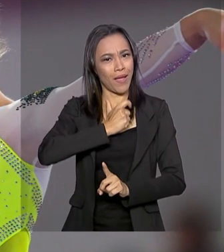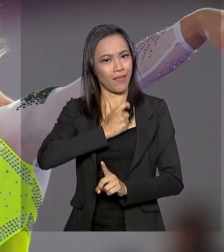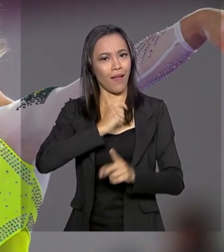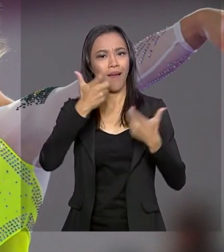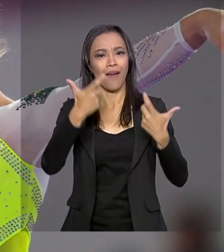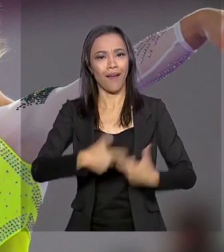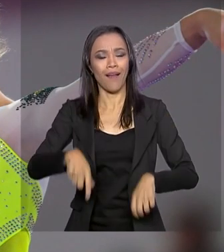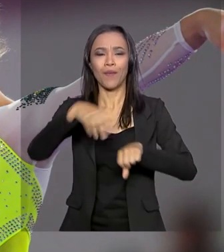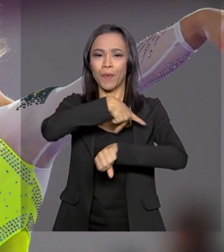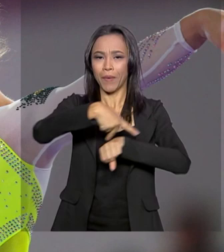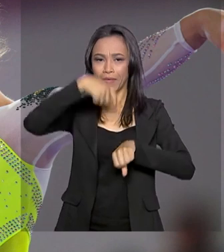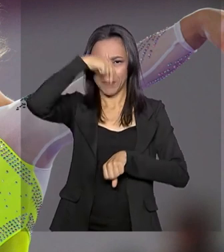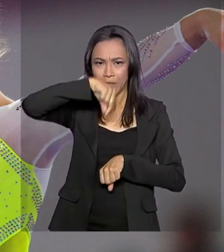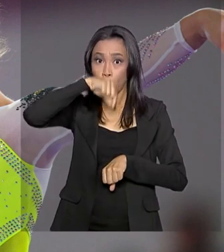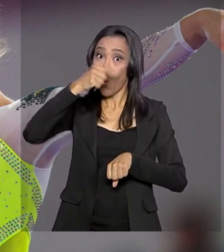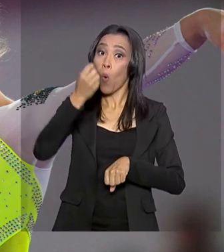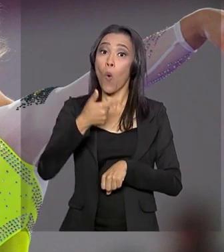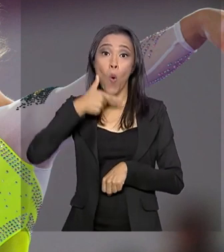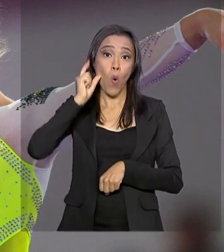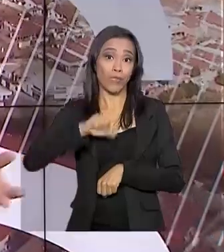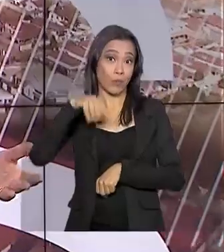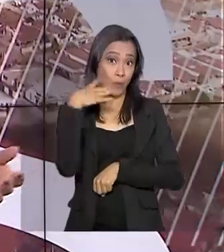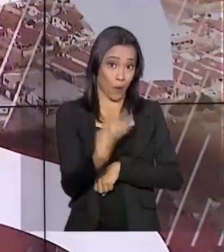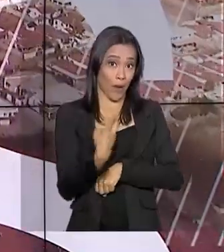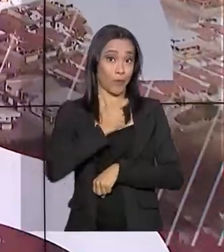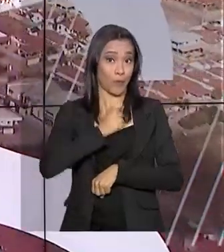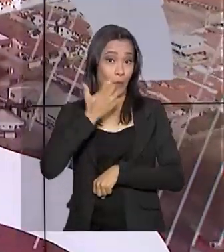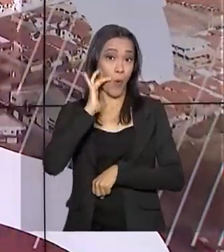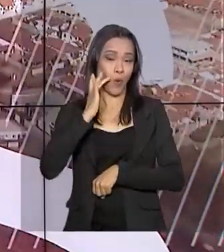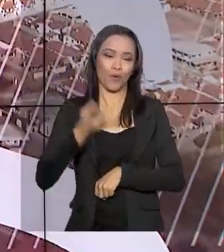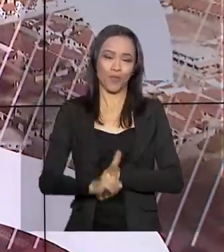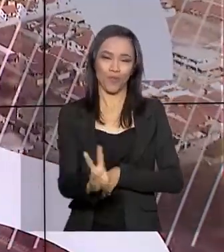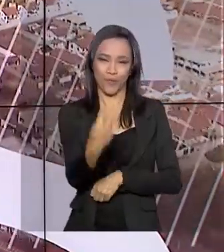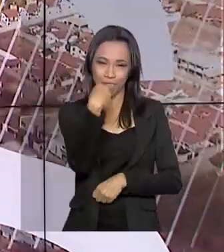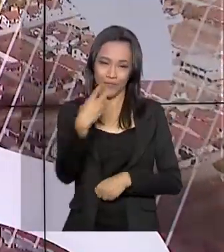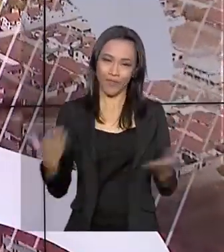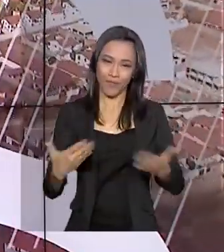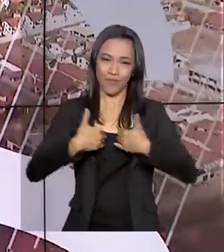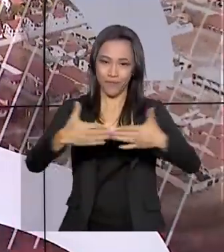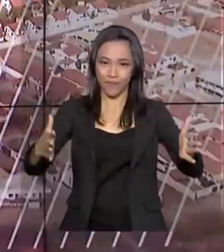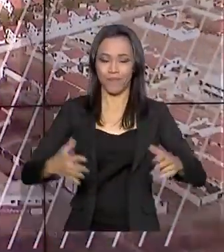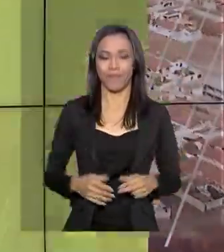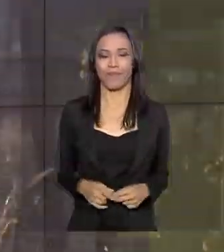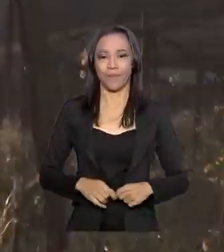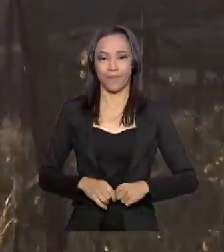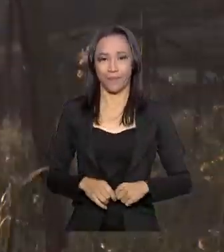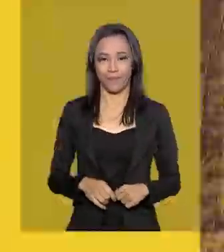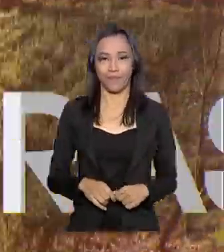Lima no Peru. Ontem foram mais 4 ouros. Fique com a gente, o Brasil em Dia já está no ar.